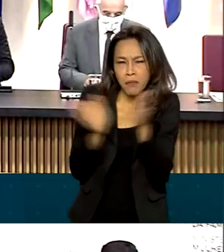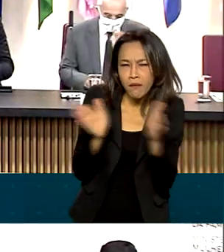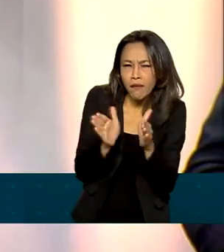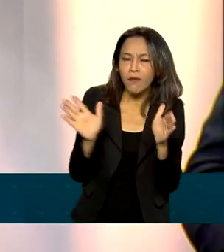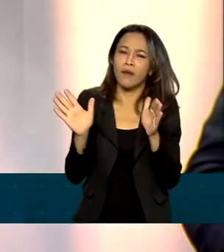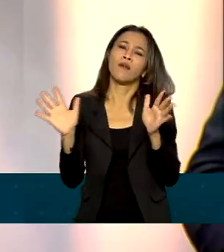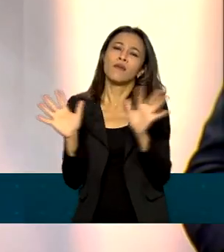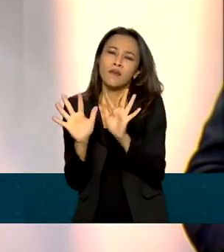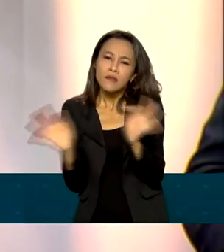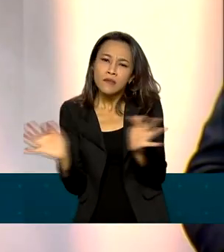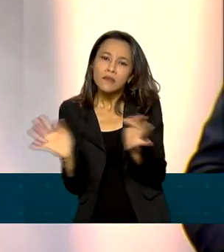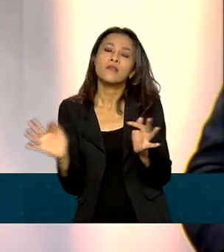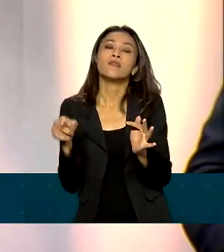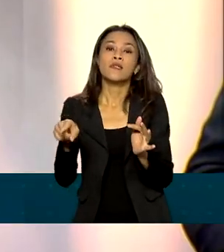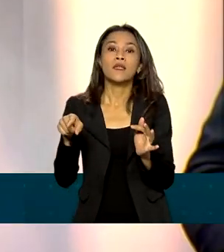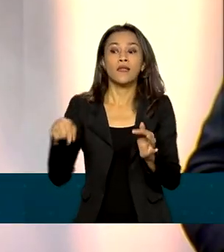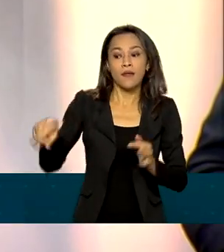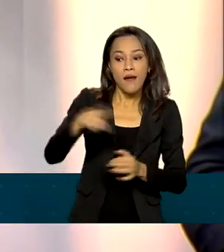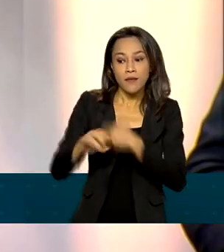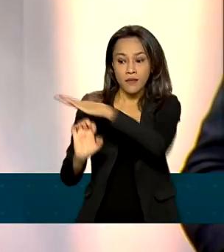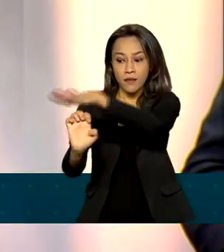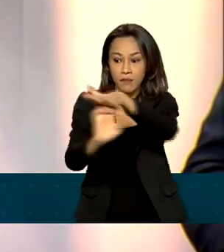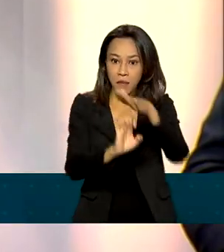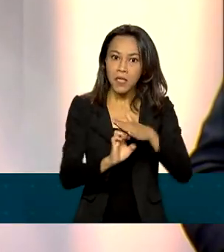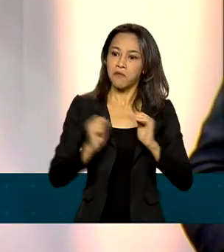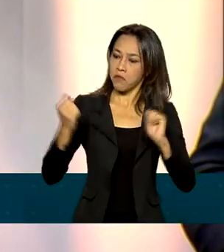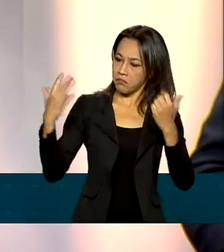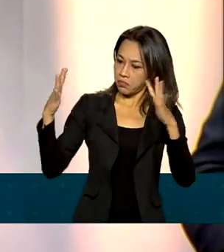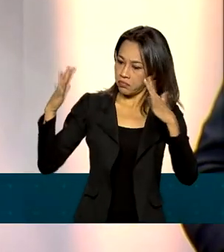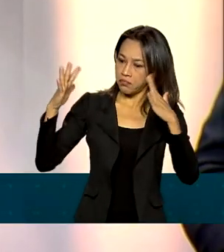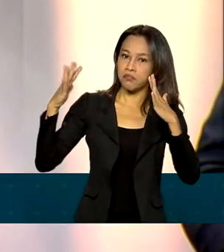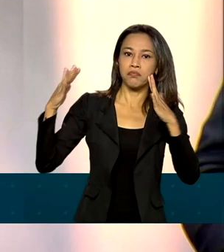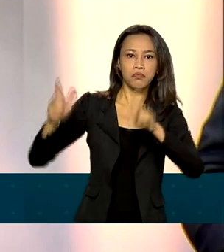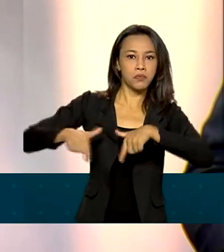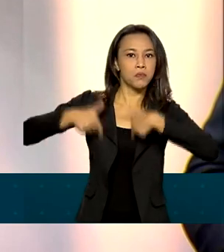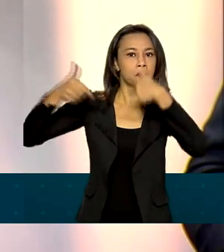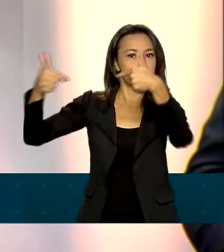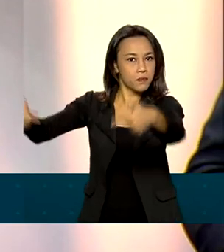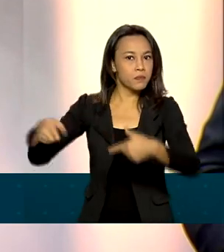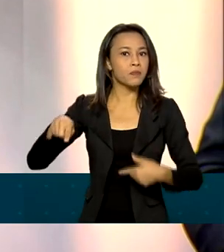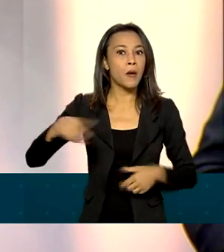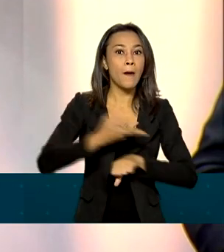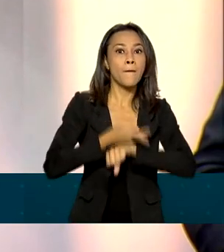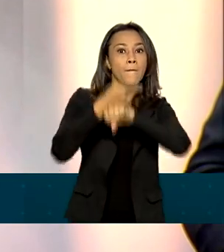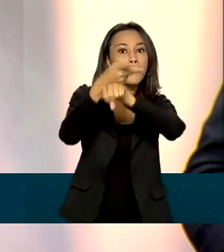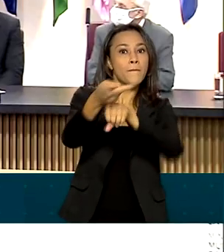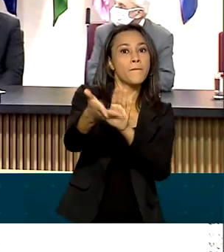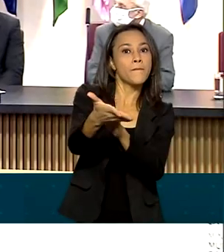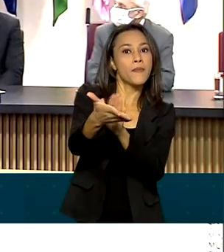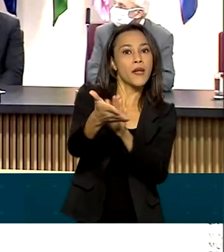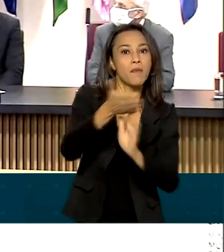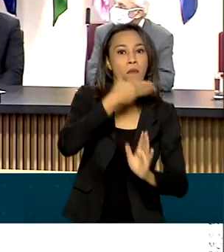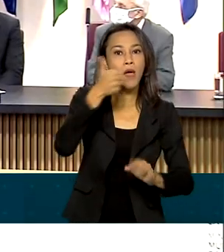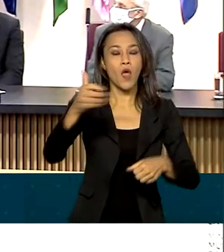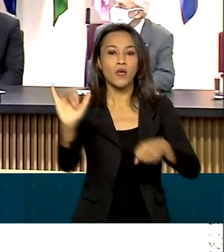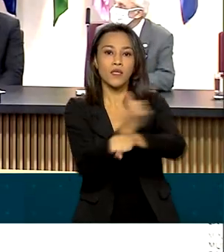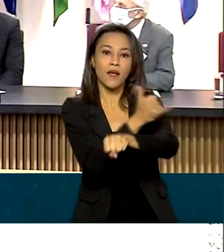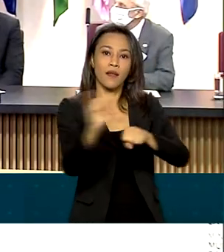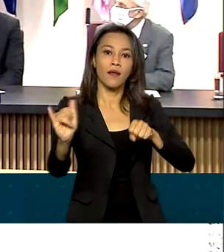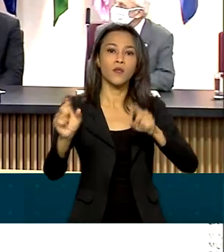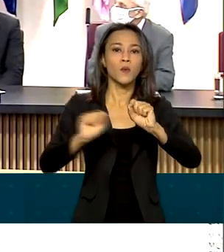portes que tiveram suas iniciativas reconhecidas na primeira edição do prêmio Melhores Práticas em